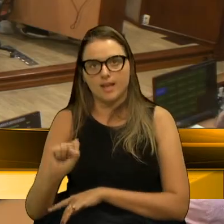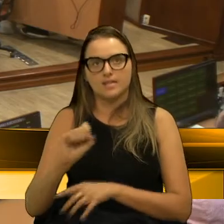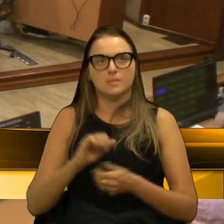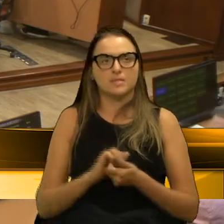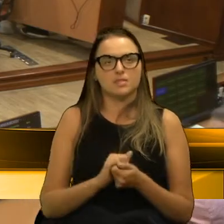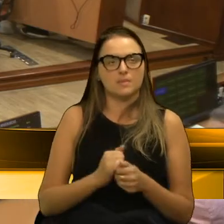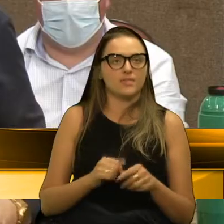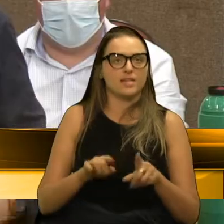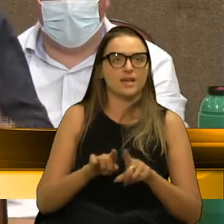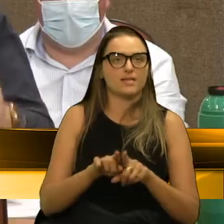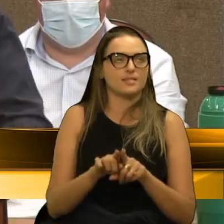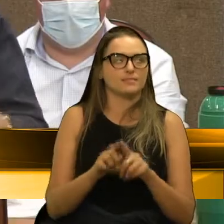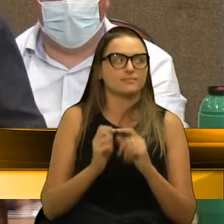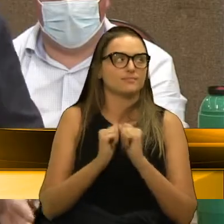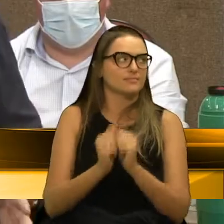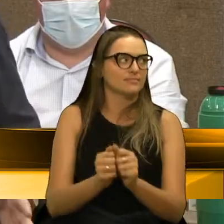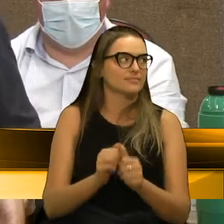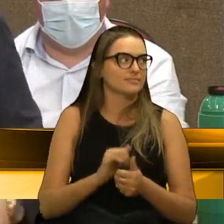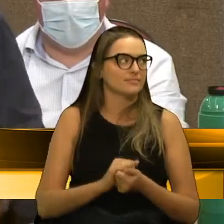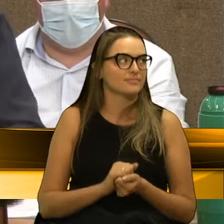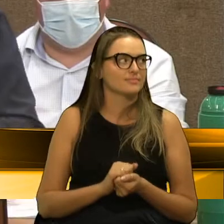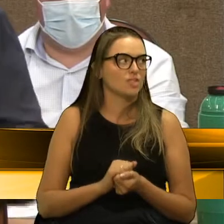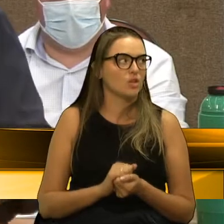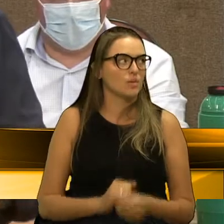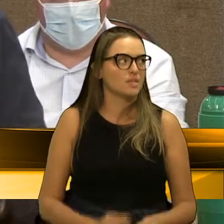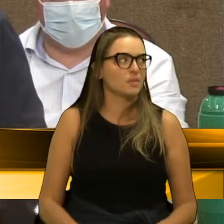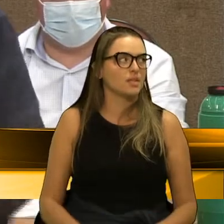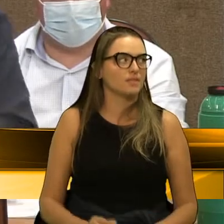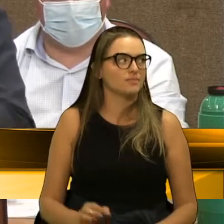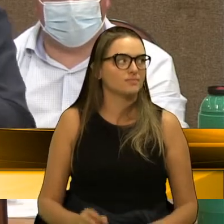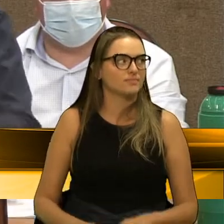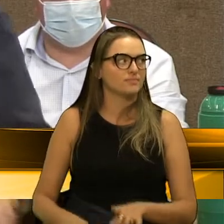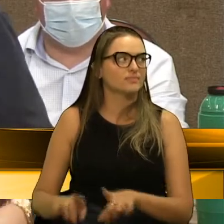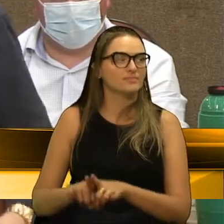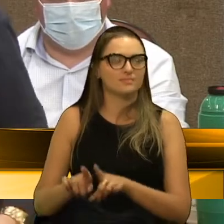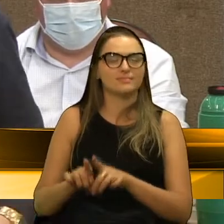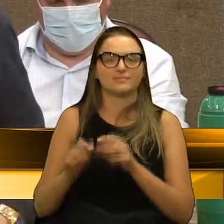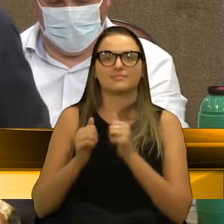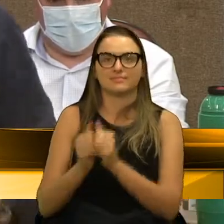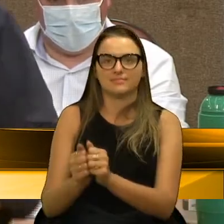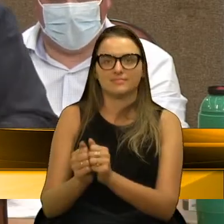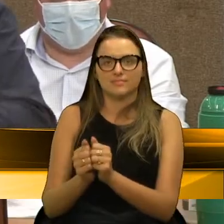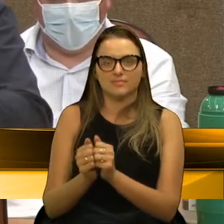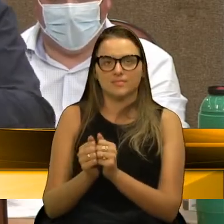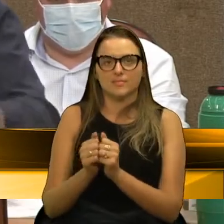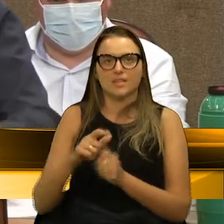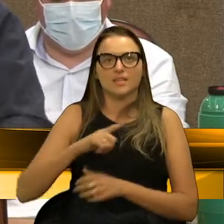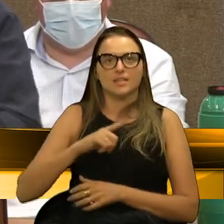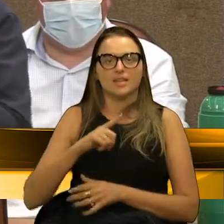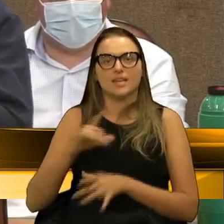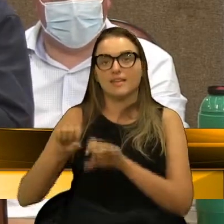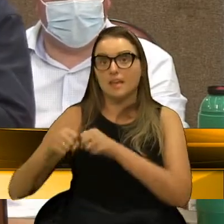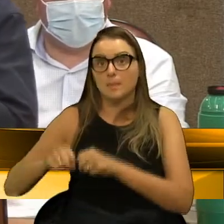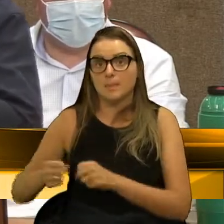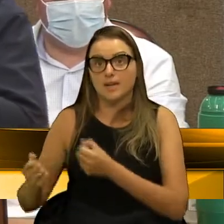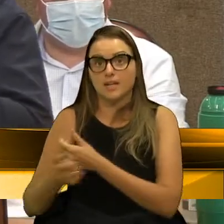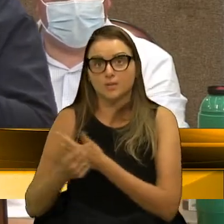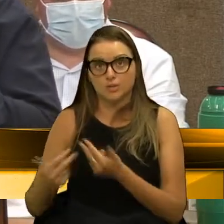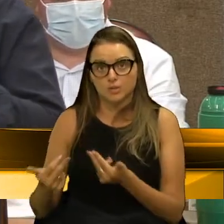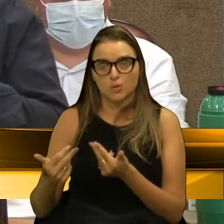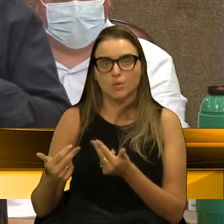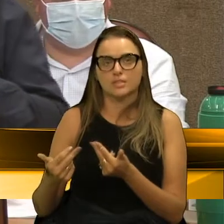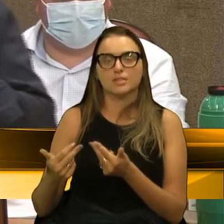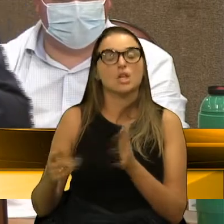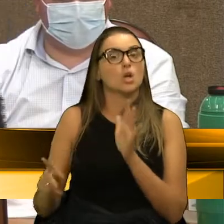enfim, todos... Quando dava o passe livre, quando dava aquela situação, era briga generalizada, era quebrando tudo. E os próprios